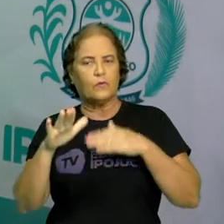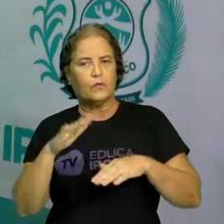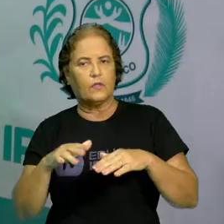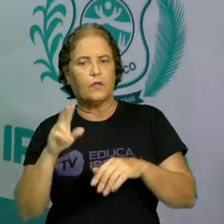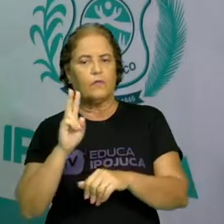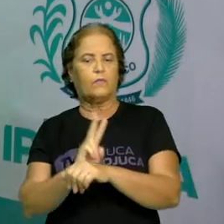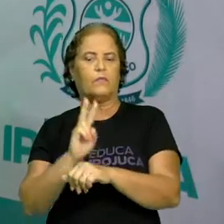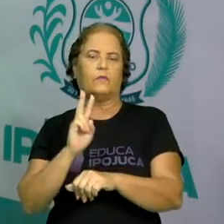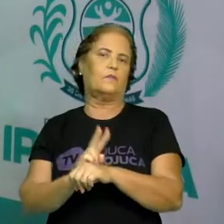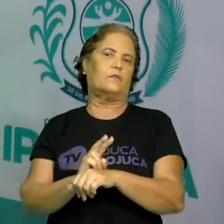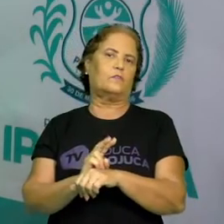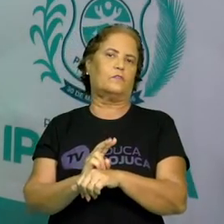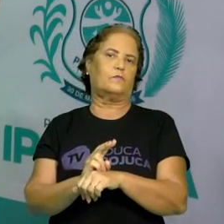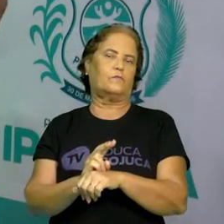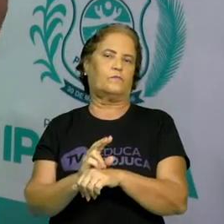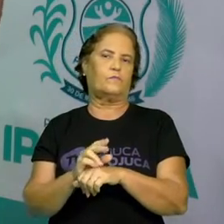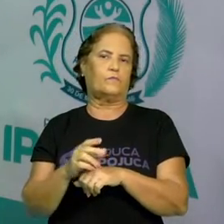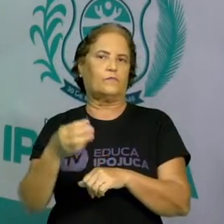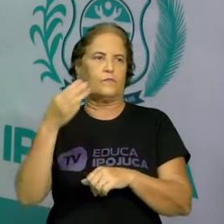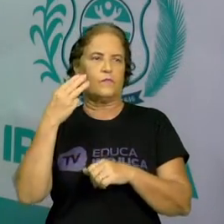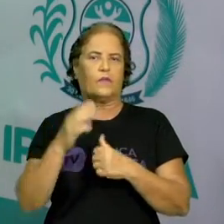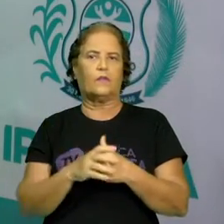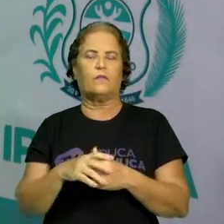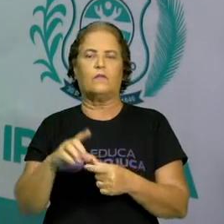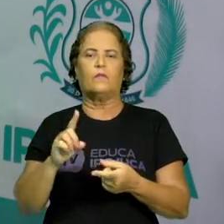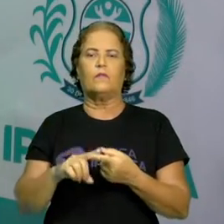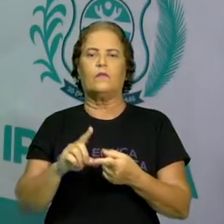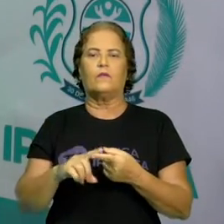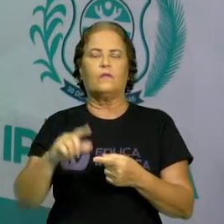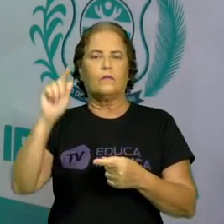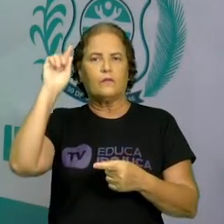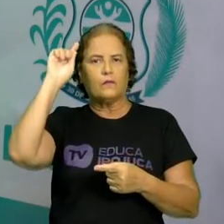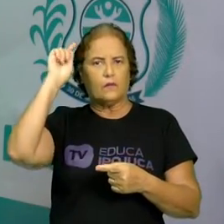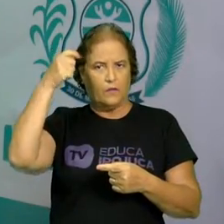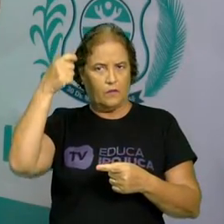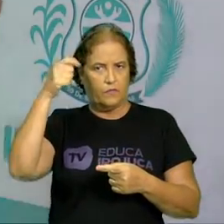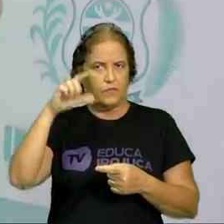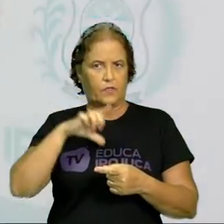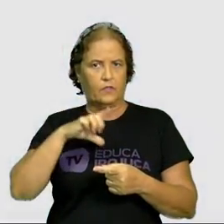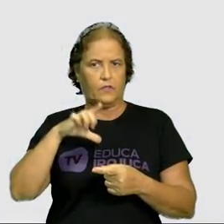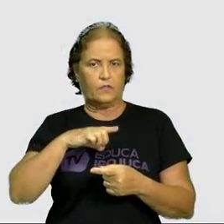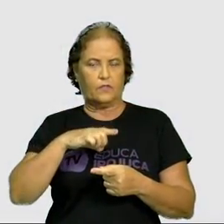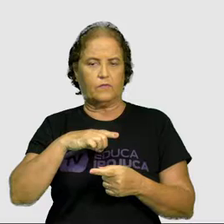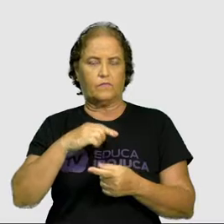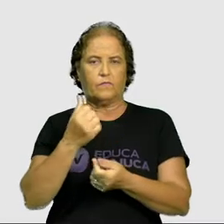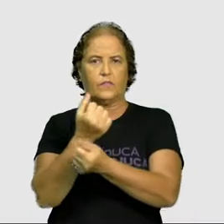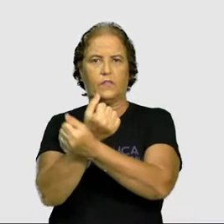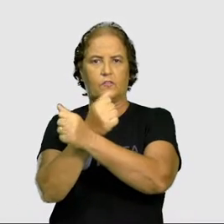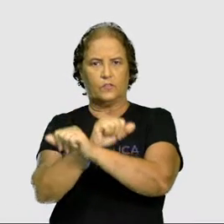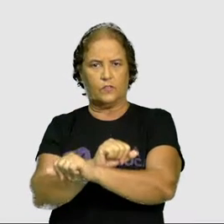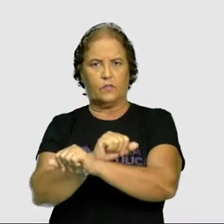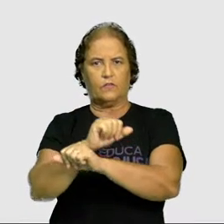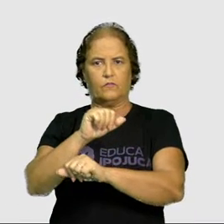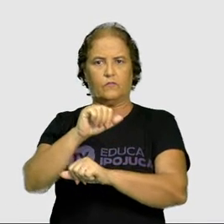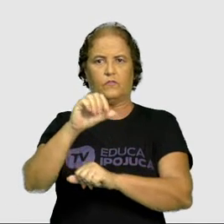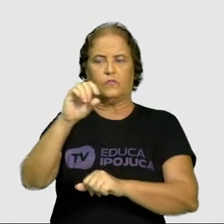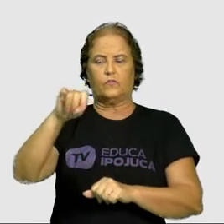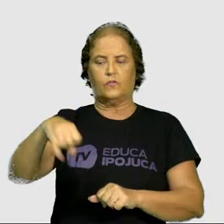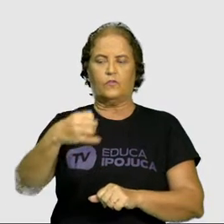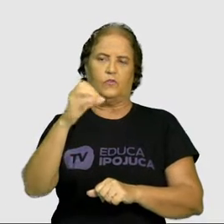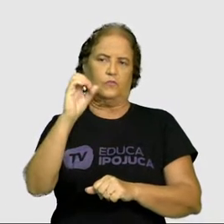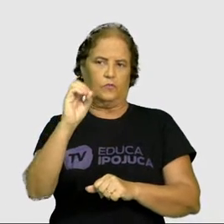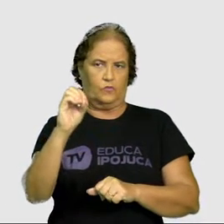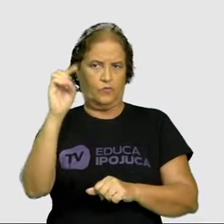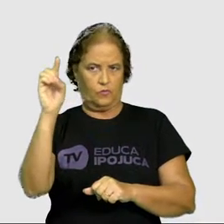De descendência africana, temos a escrava de Jó. É uma das cantigas brasileiras mais conhecida. A